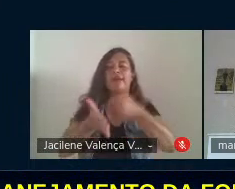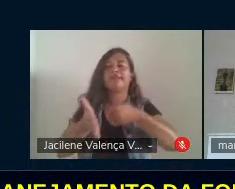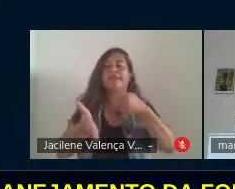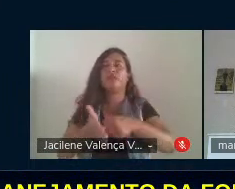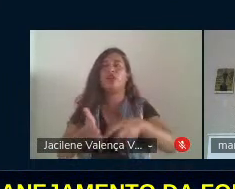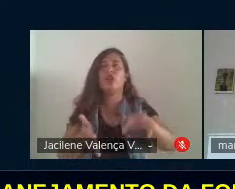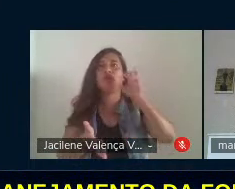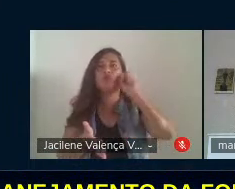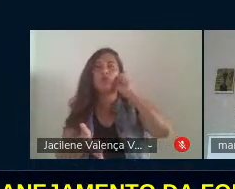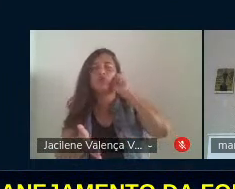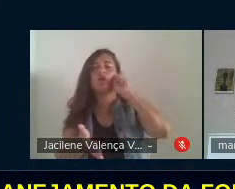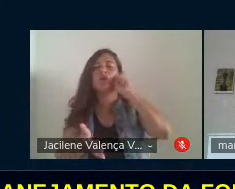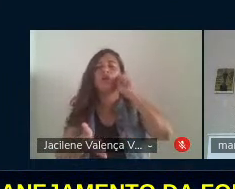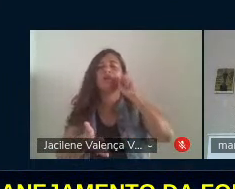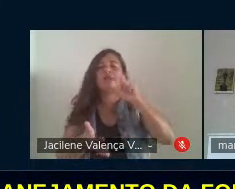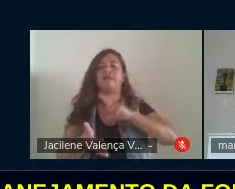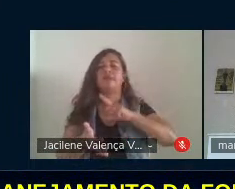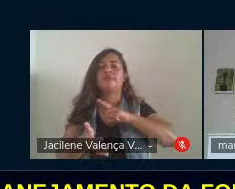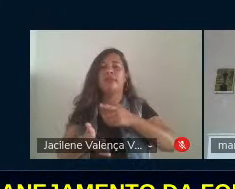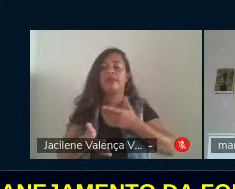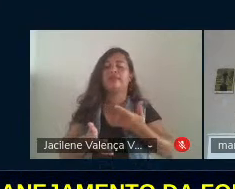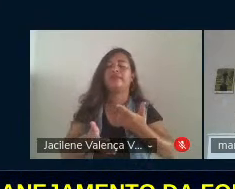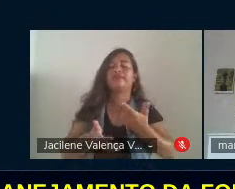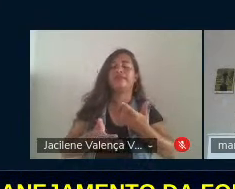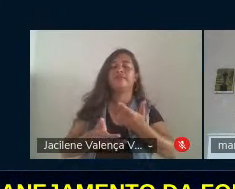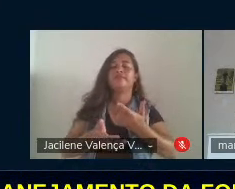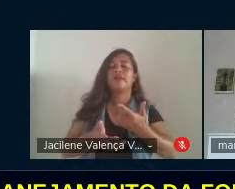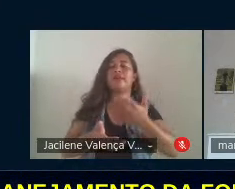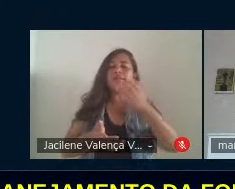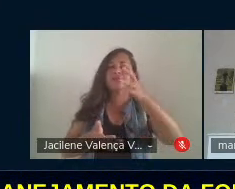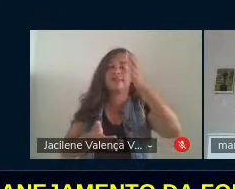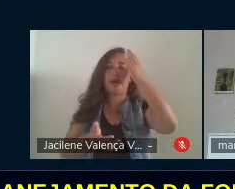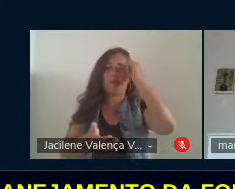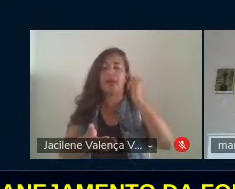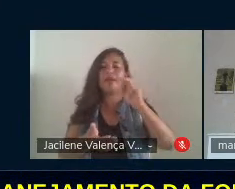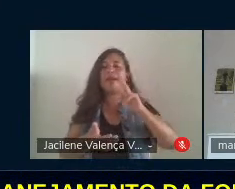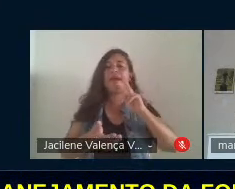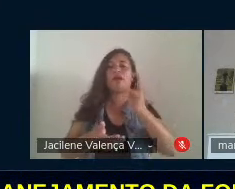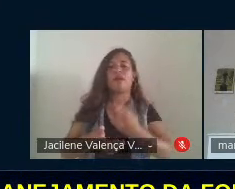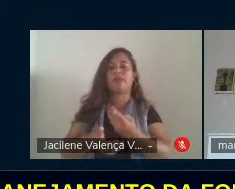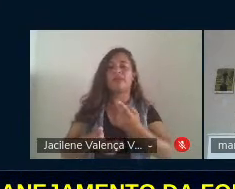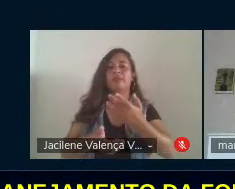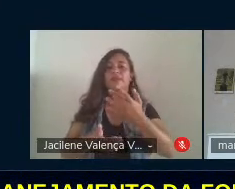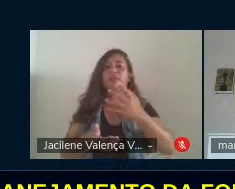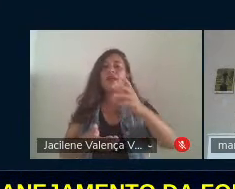exige horizontalidade de saberes, reconhecimento de saberes,